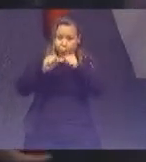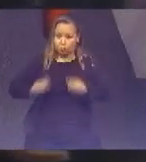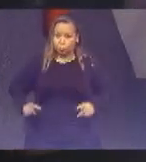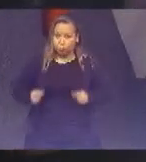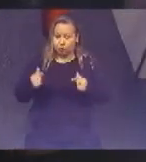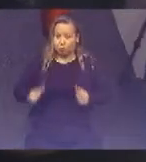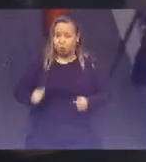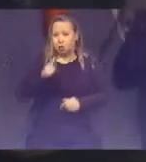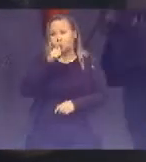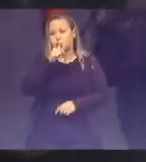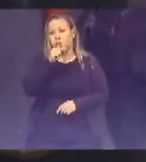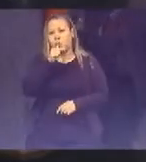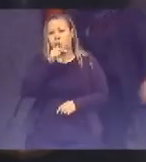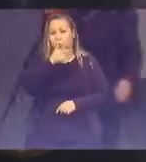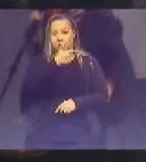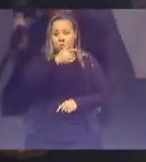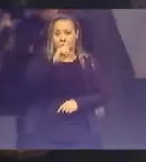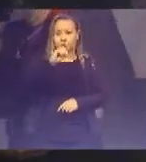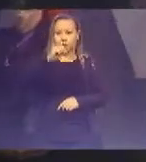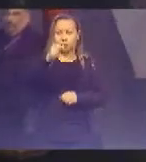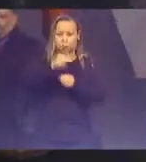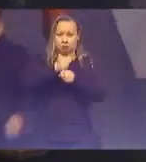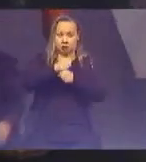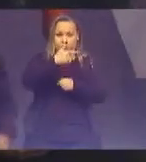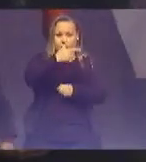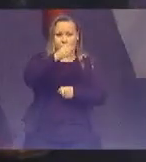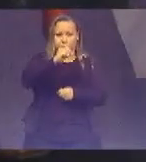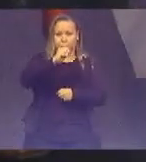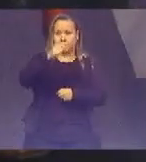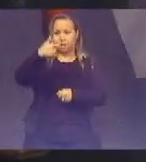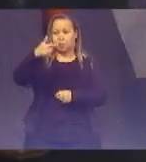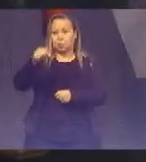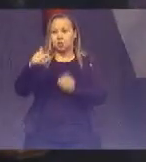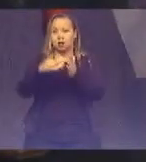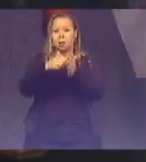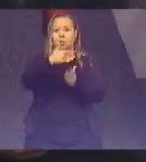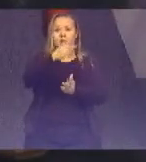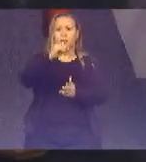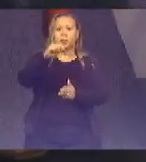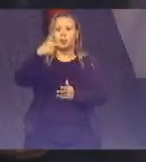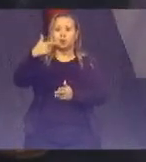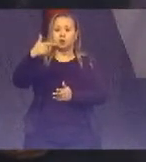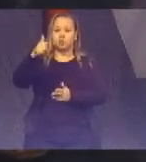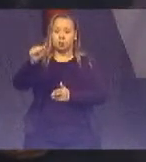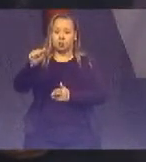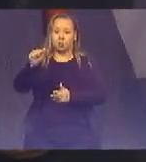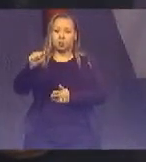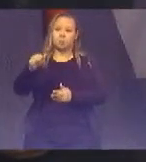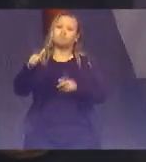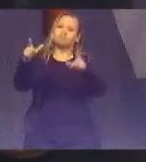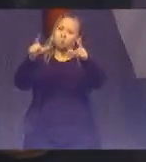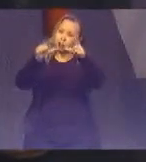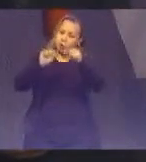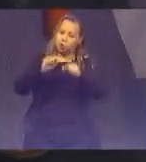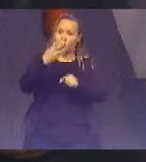água de 2017 para 2018, 4,5% de redução do consumo de papel e